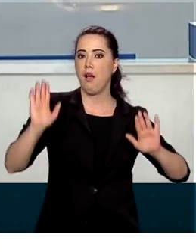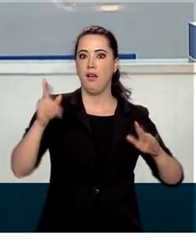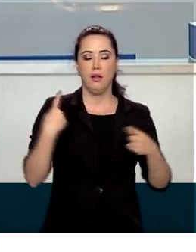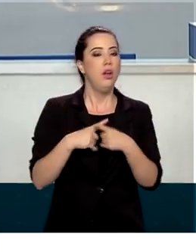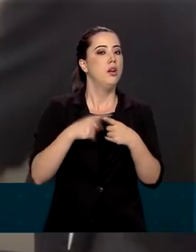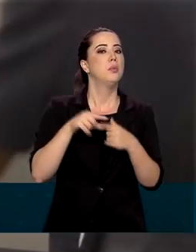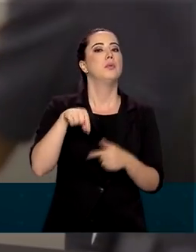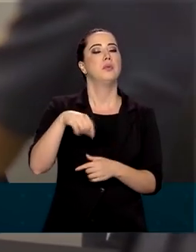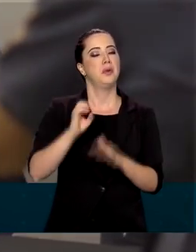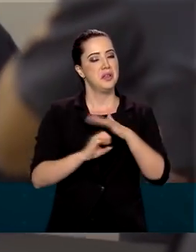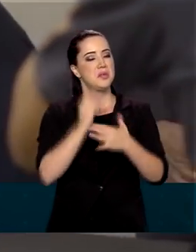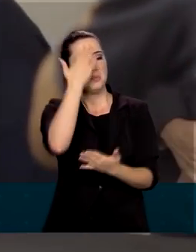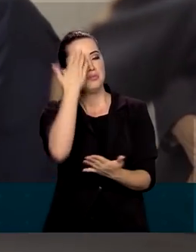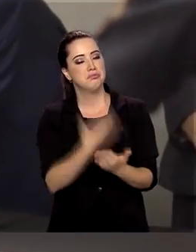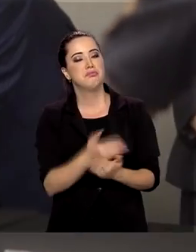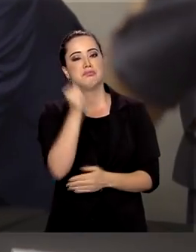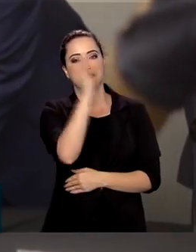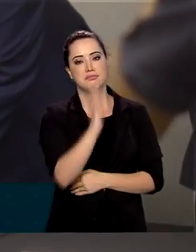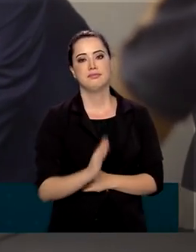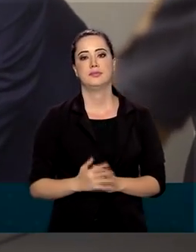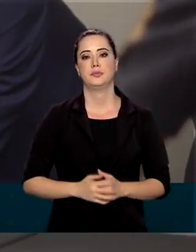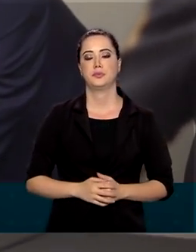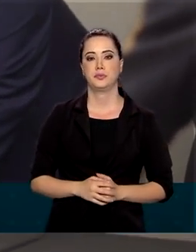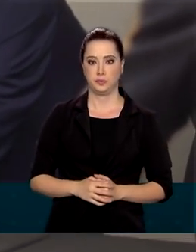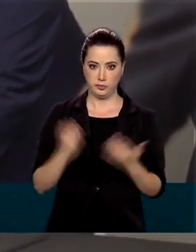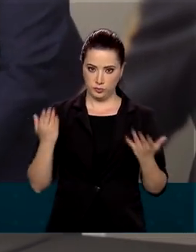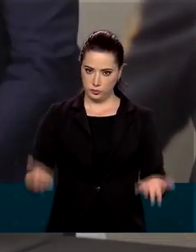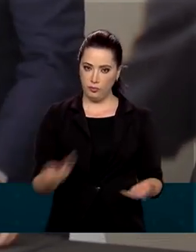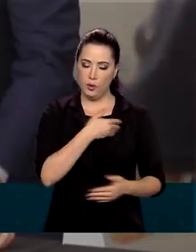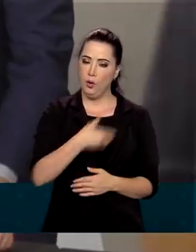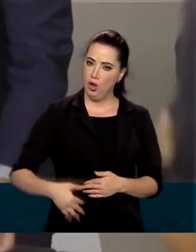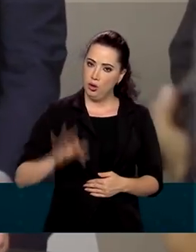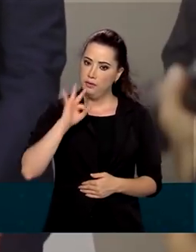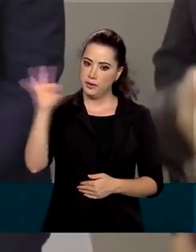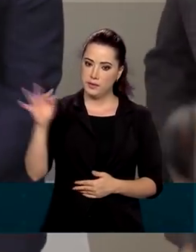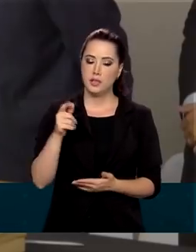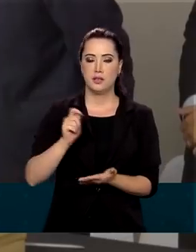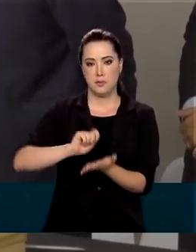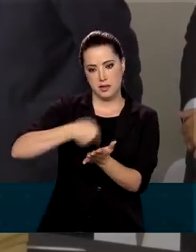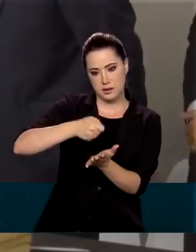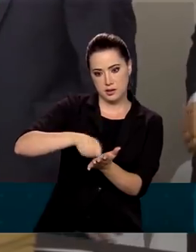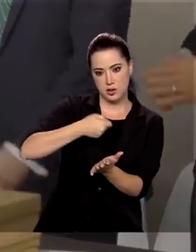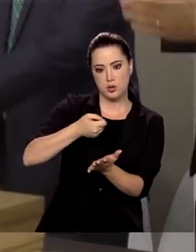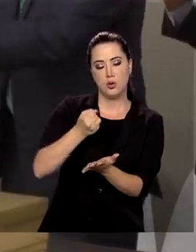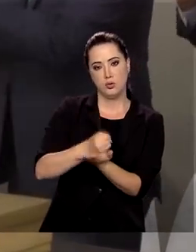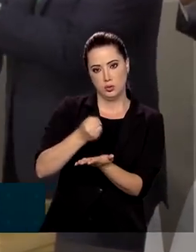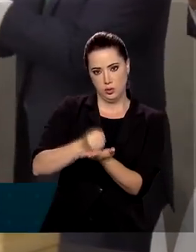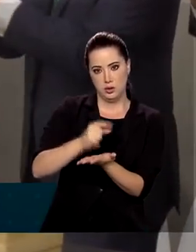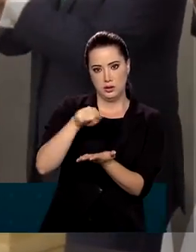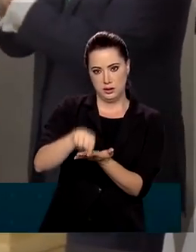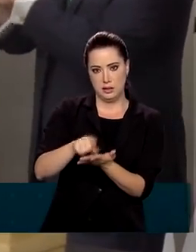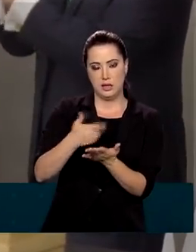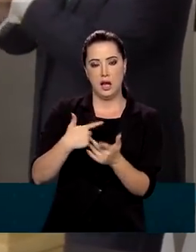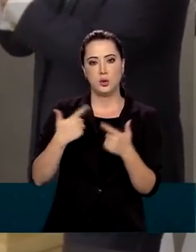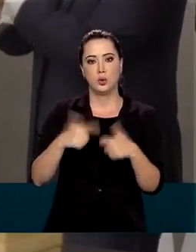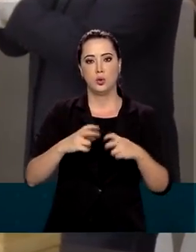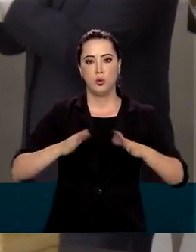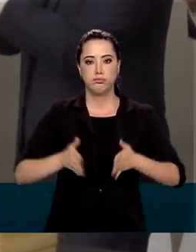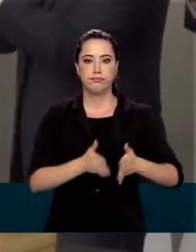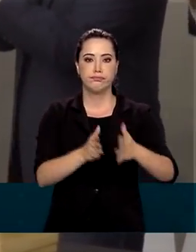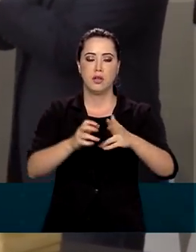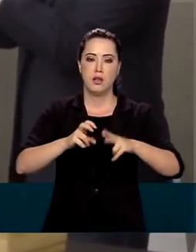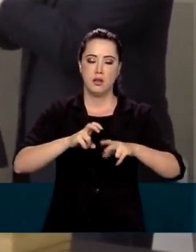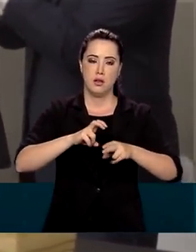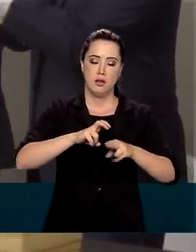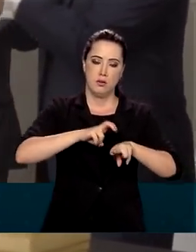O governo federal também assinou as renovações antecipadas da estrada de ferro Vitória Minas e da